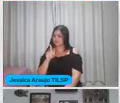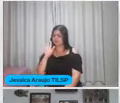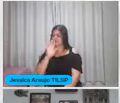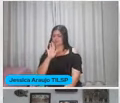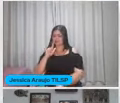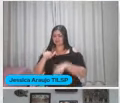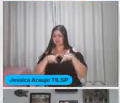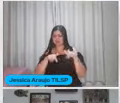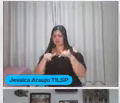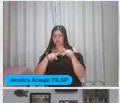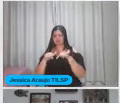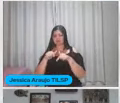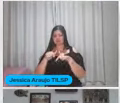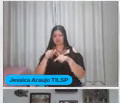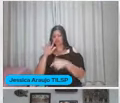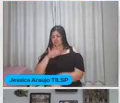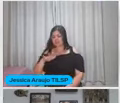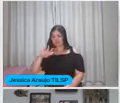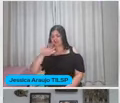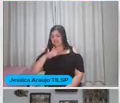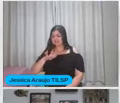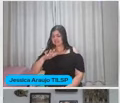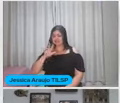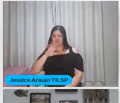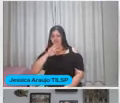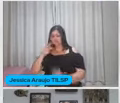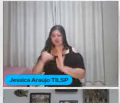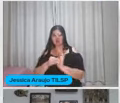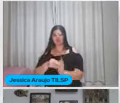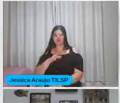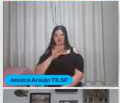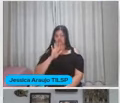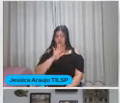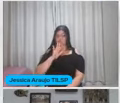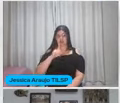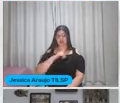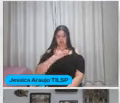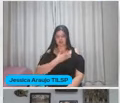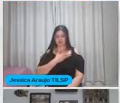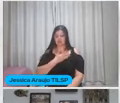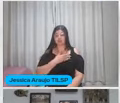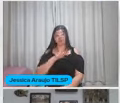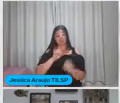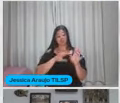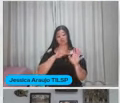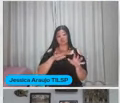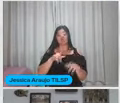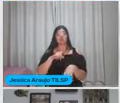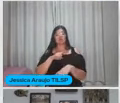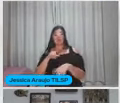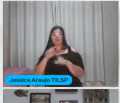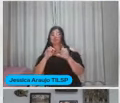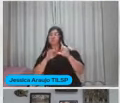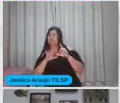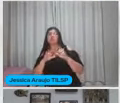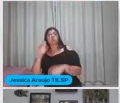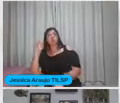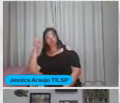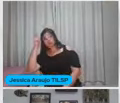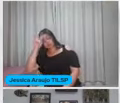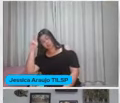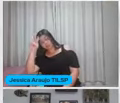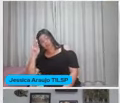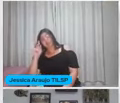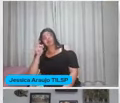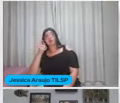trabalhem Como generalistas Às vezes você tem Uma colega de educação infantil Que também tem Uma licenciatura em história O outro que